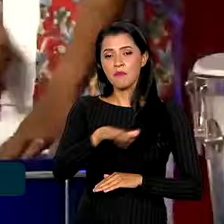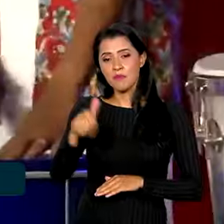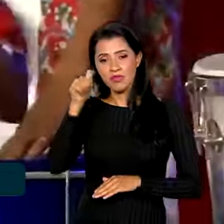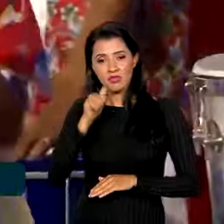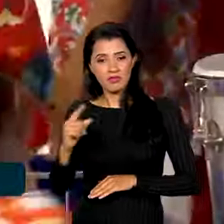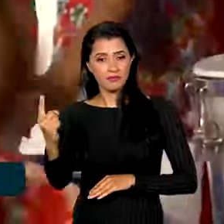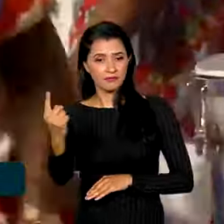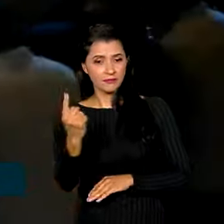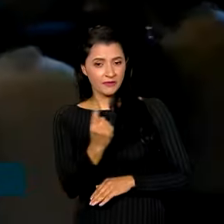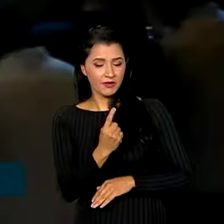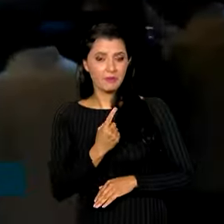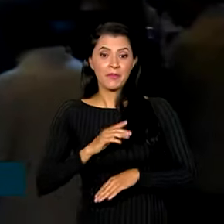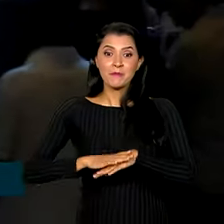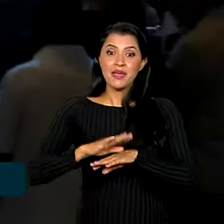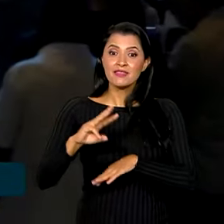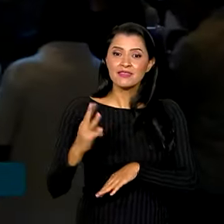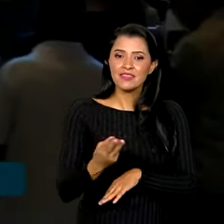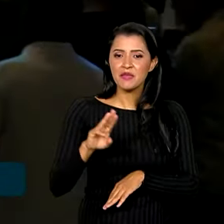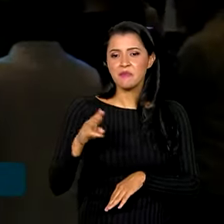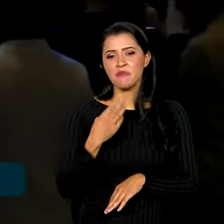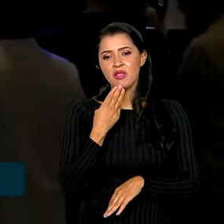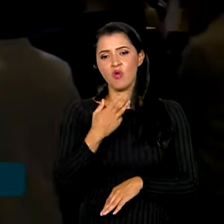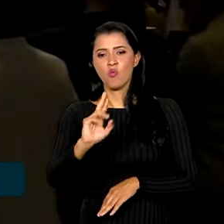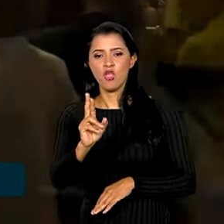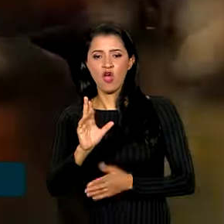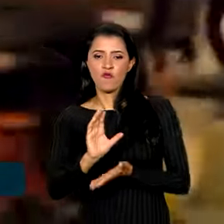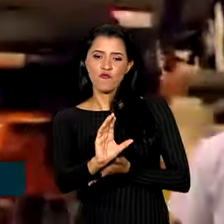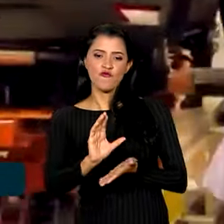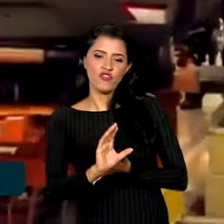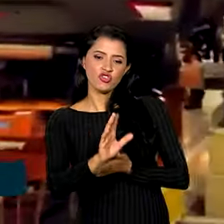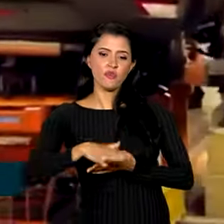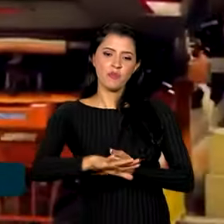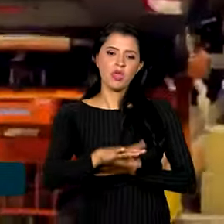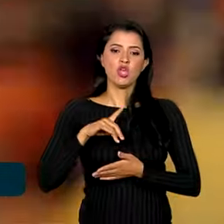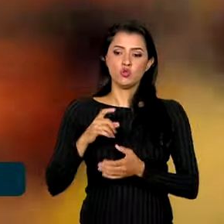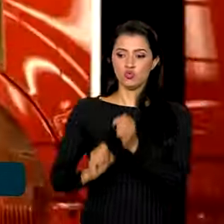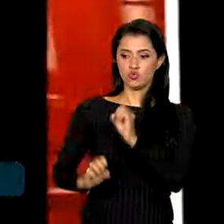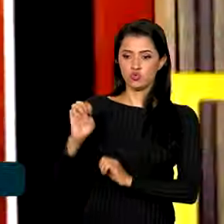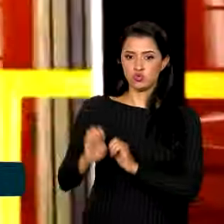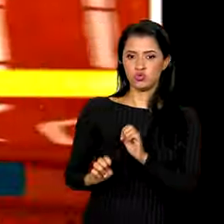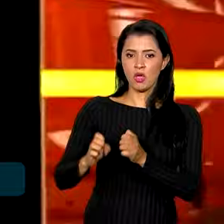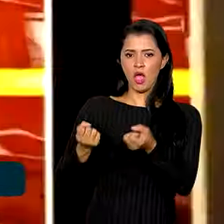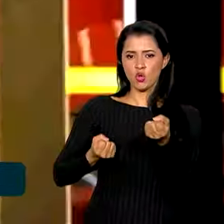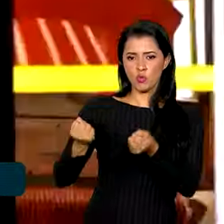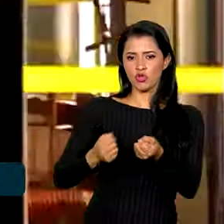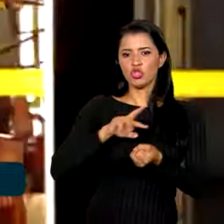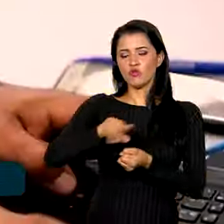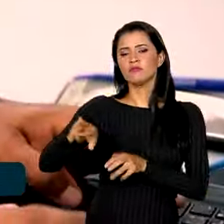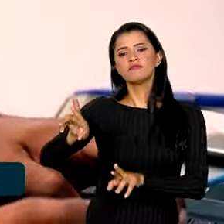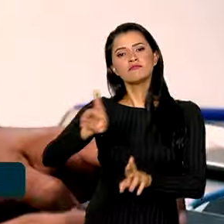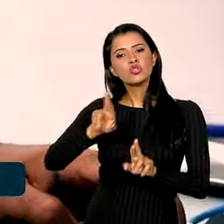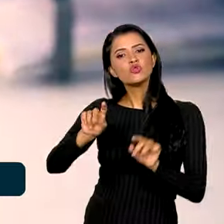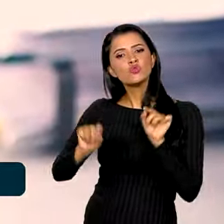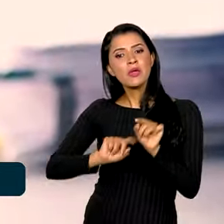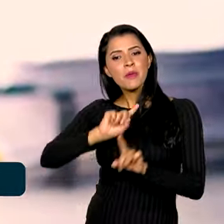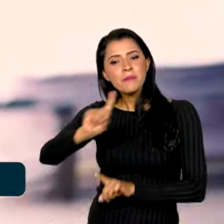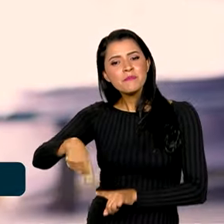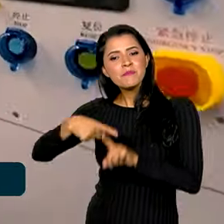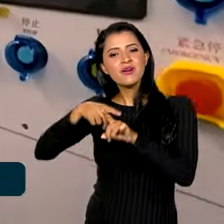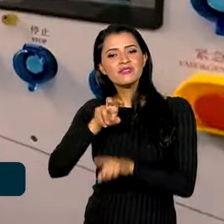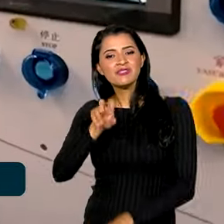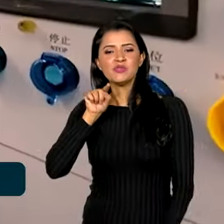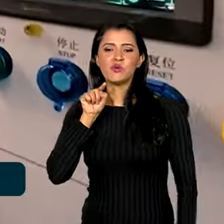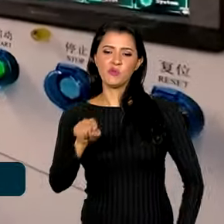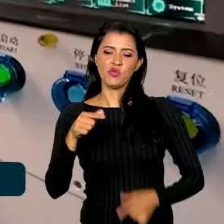São mais de 3 bilhões de reais em investimentos no polo de produção automotiva e a expectativa é que mais de 5